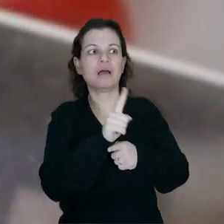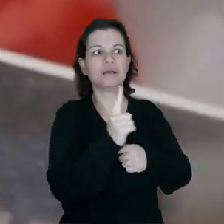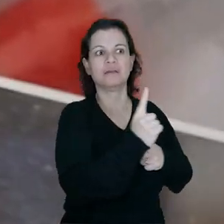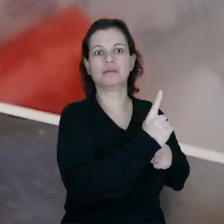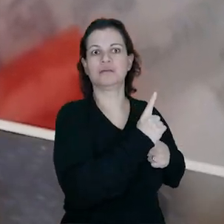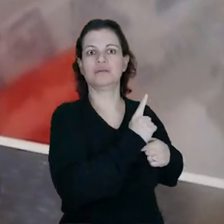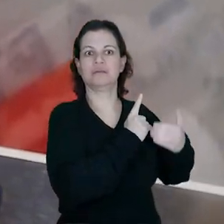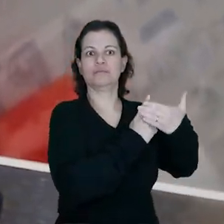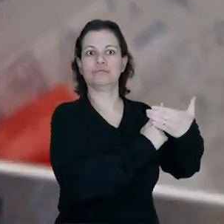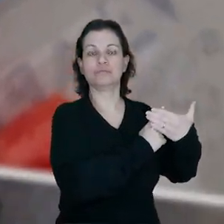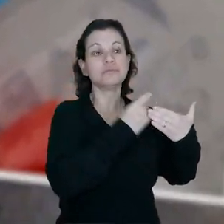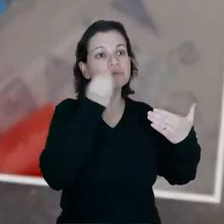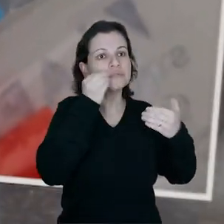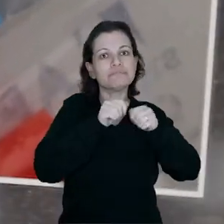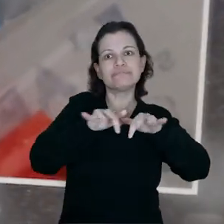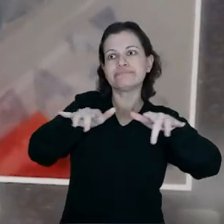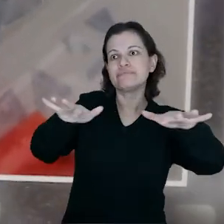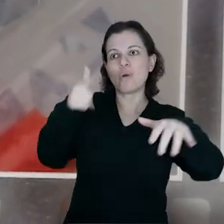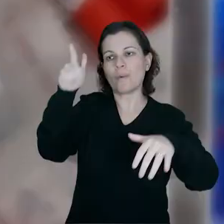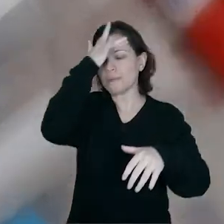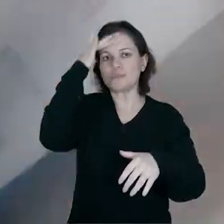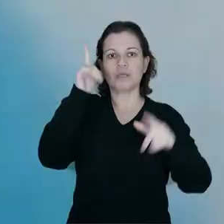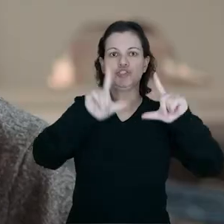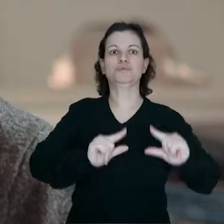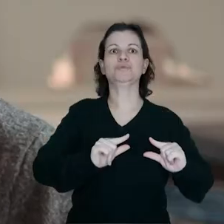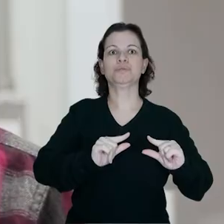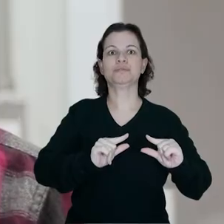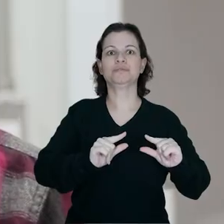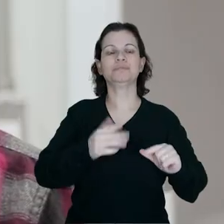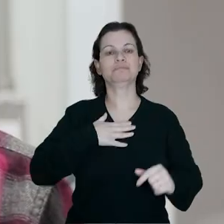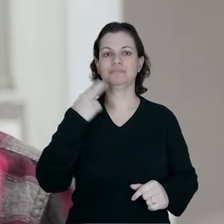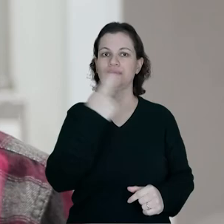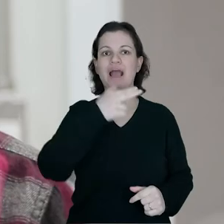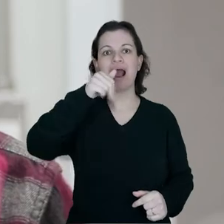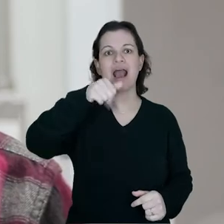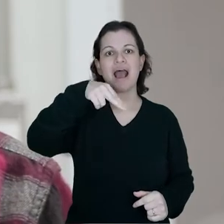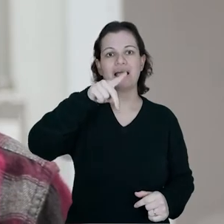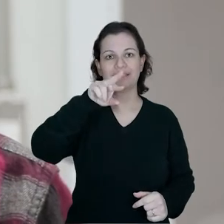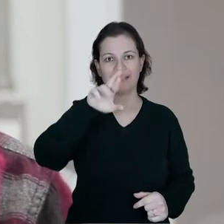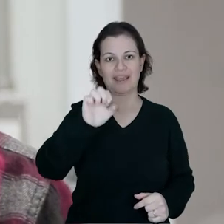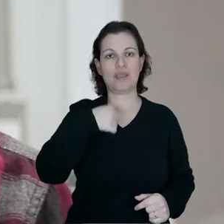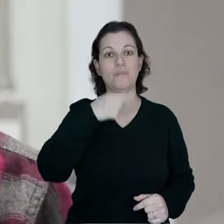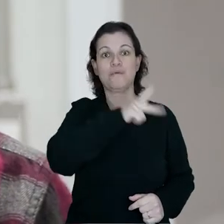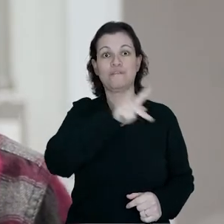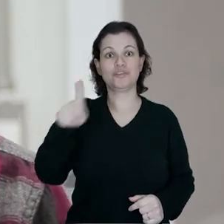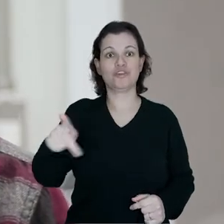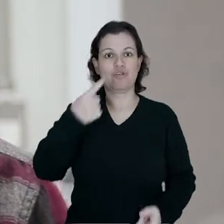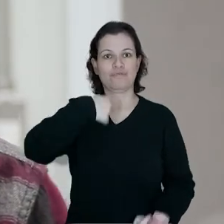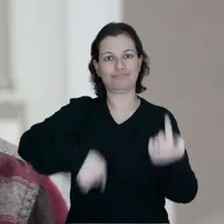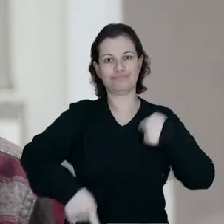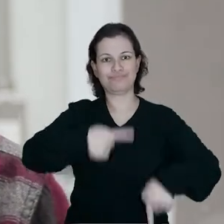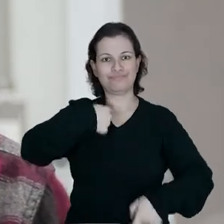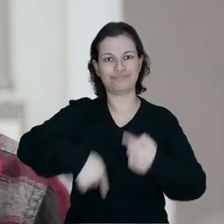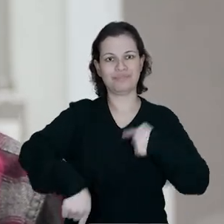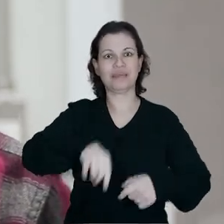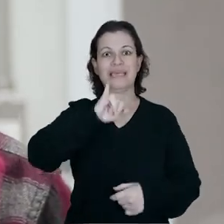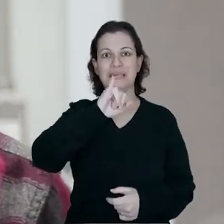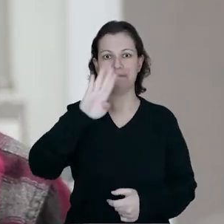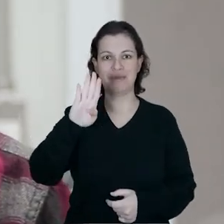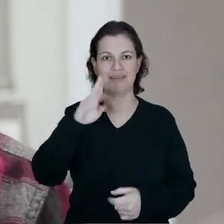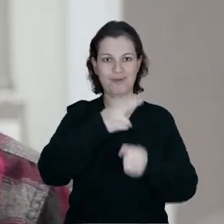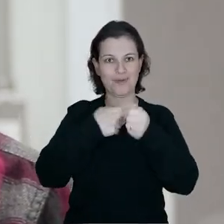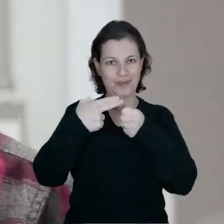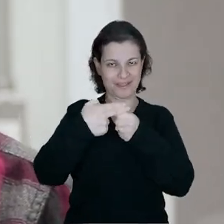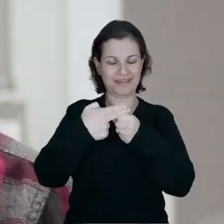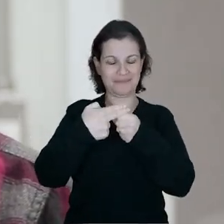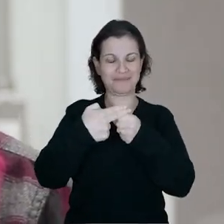ela é colocada em isolamento e isso reduz a chance dela contaminar outras pessoas. Meu nome é André Vieira, sou professor de Fisiologia aqui do Instituto